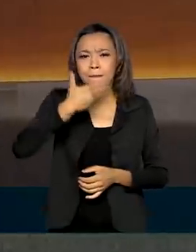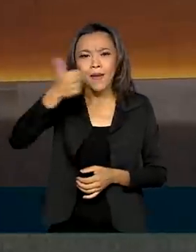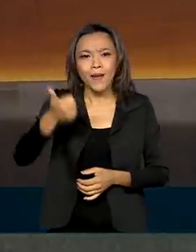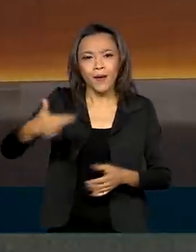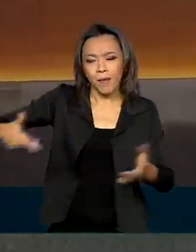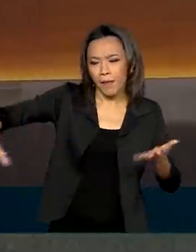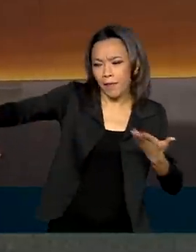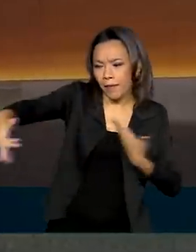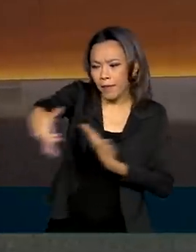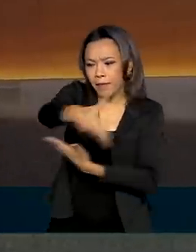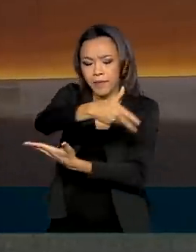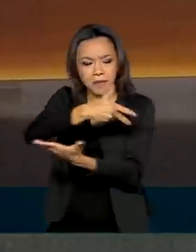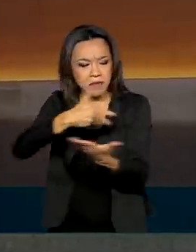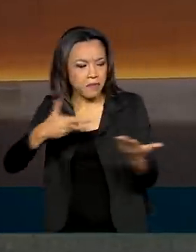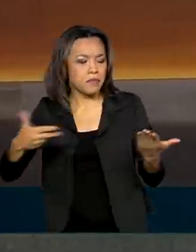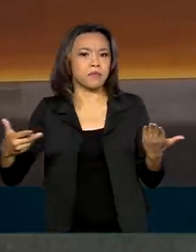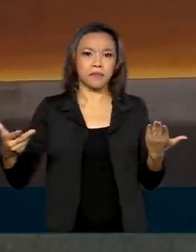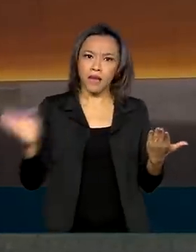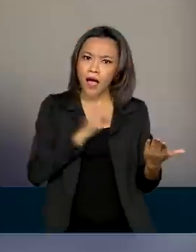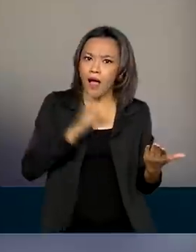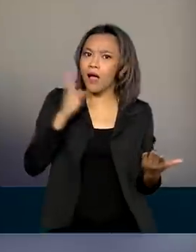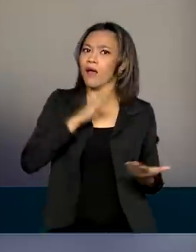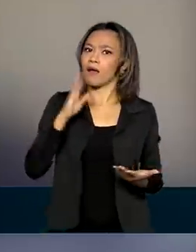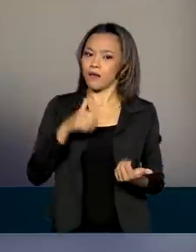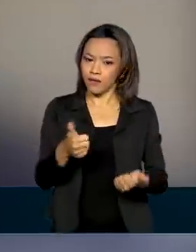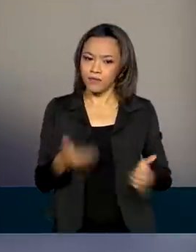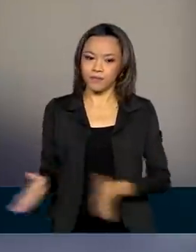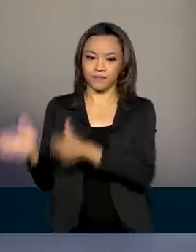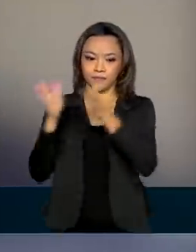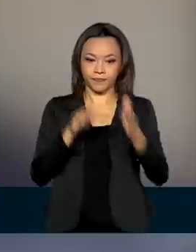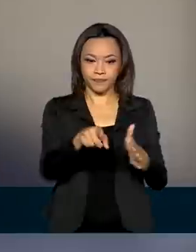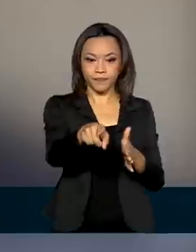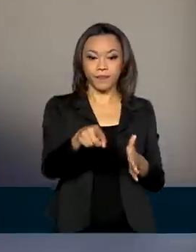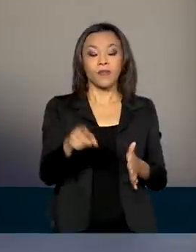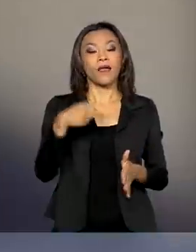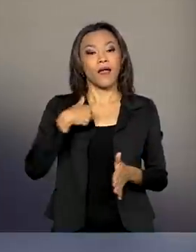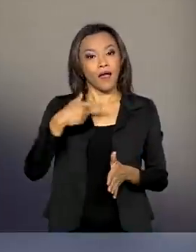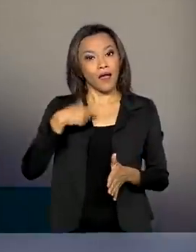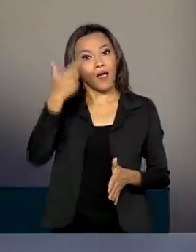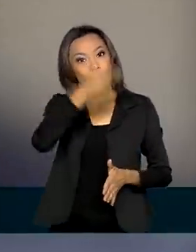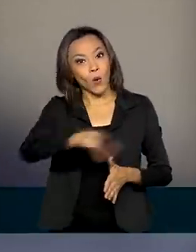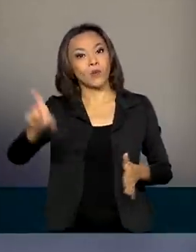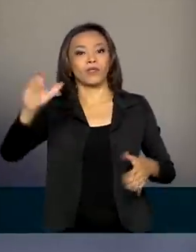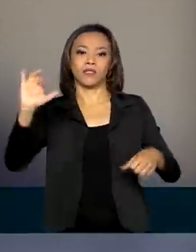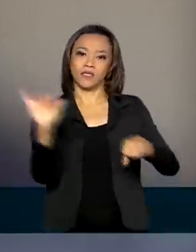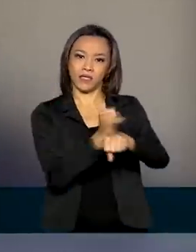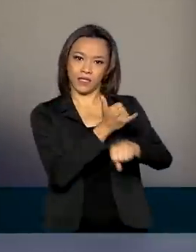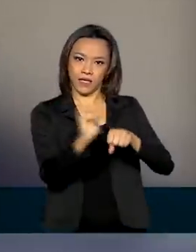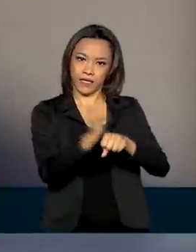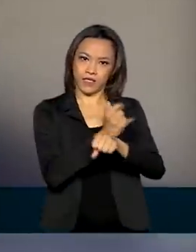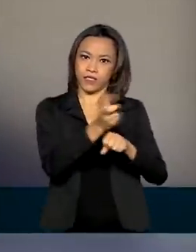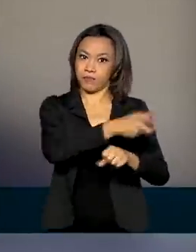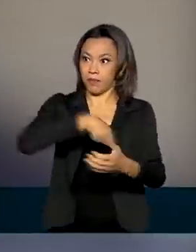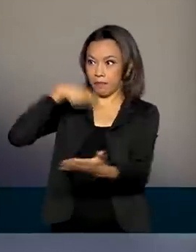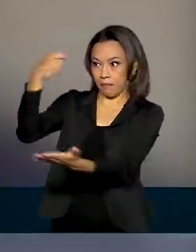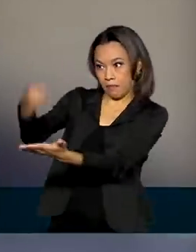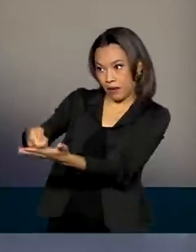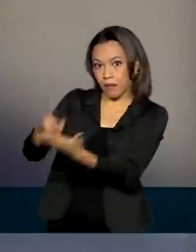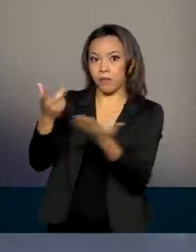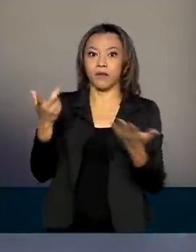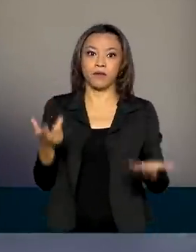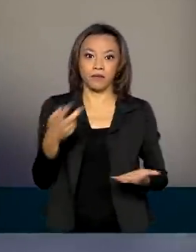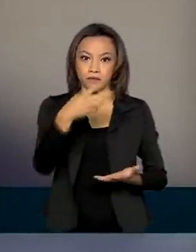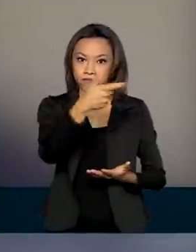cliente, com toda a sua conveniência, sua rapidez. Primeiro, é mais uma opção de meio de pagamento, de faturas e de recargas dos